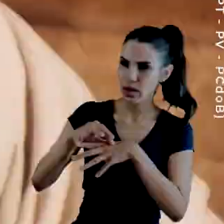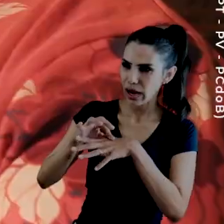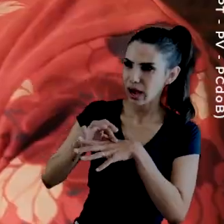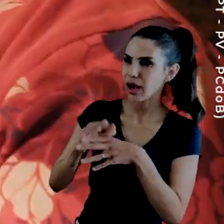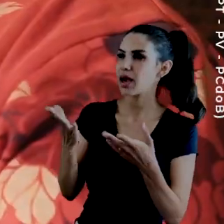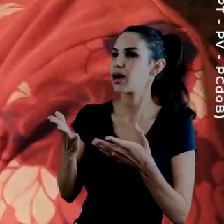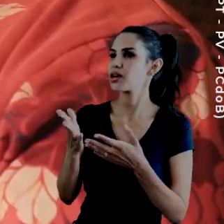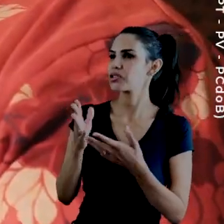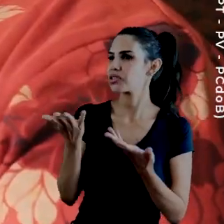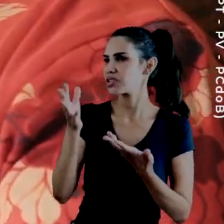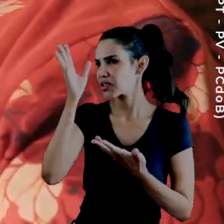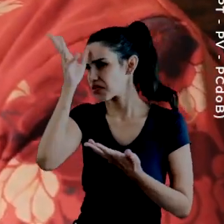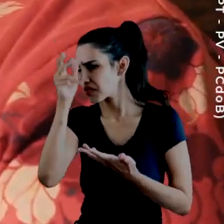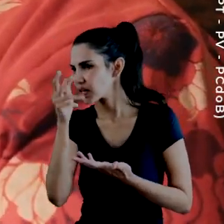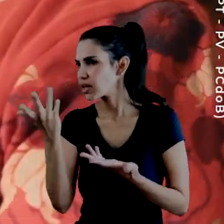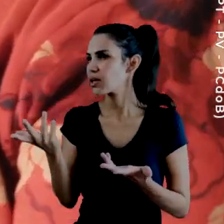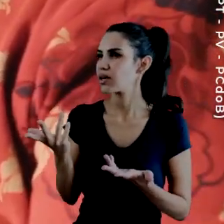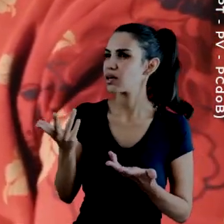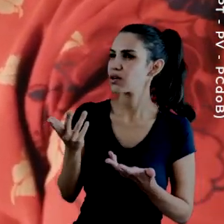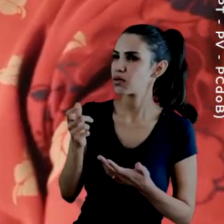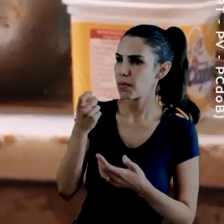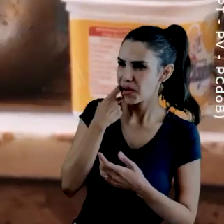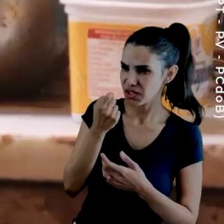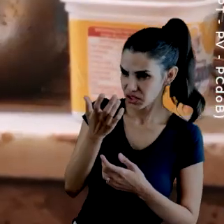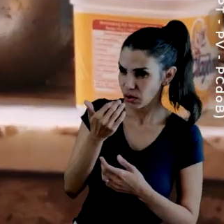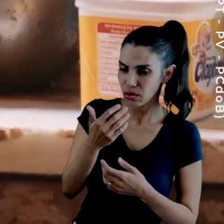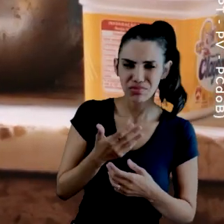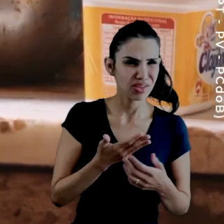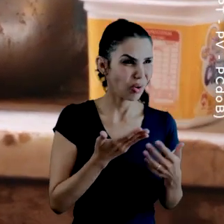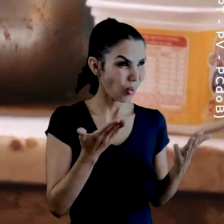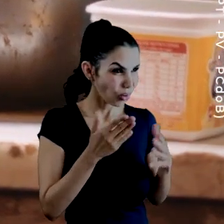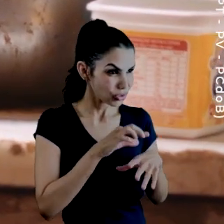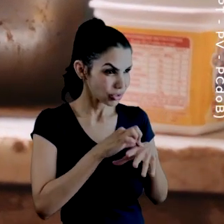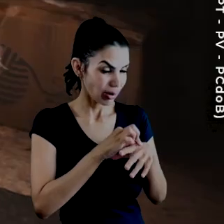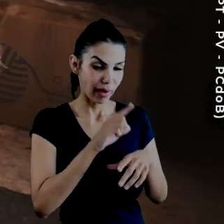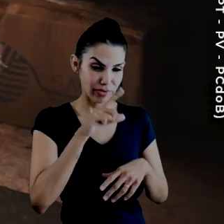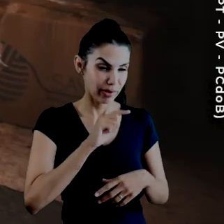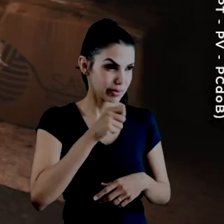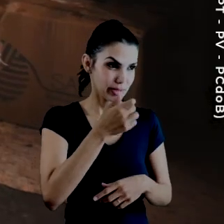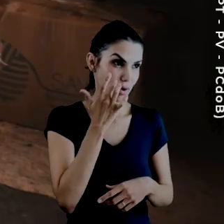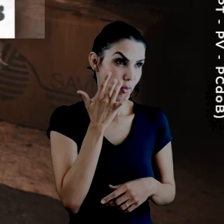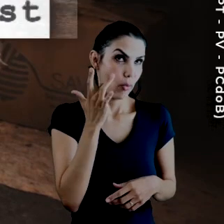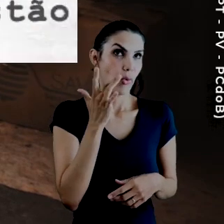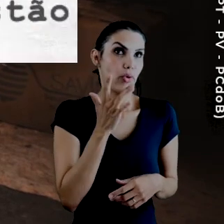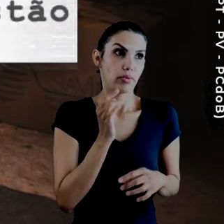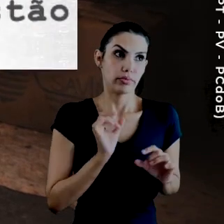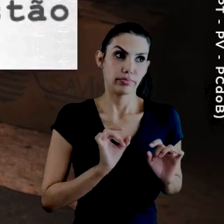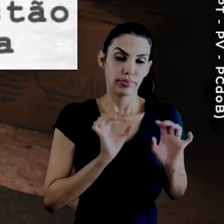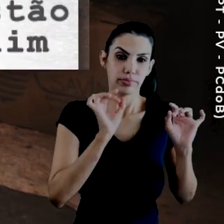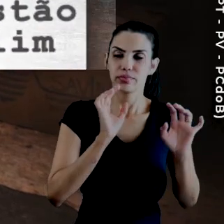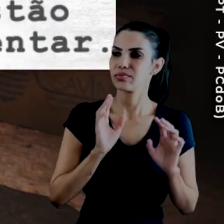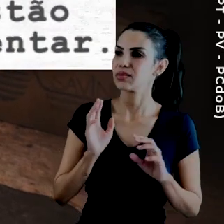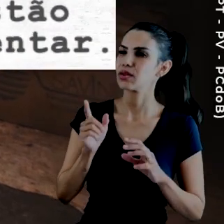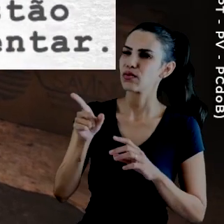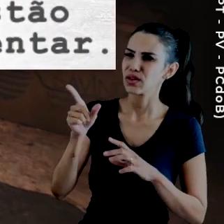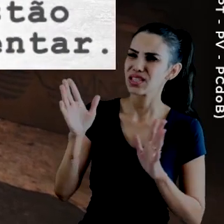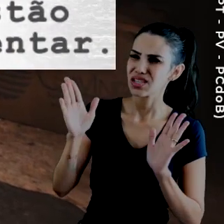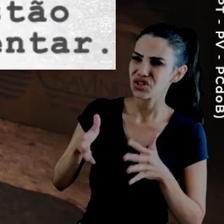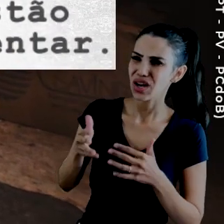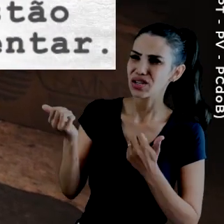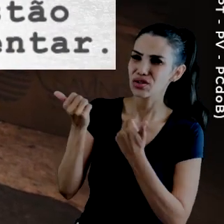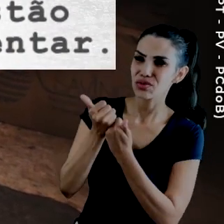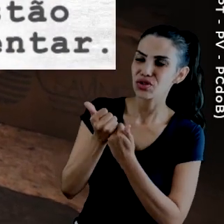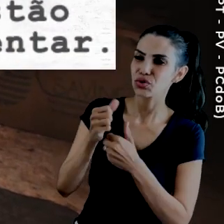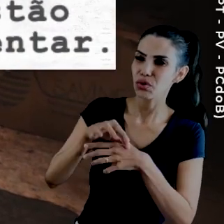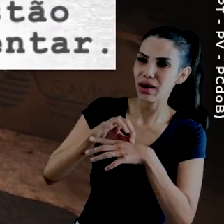carne, branco, peixe. Carne hoje em dia é ouro. Você precisou substituir o leite ou a carne por alguma